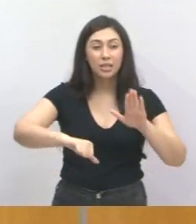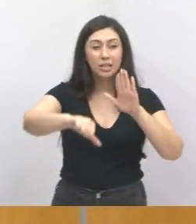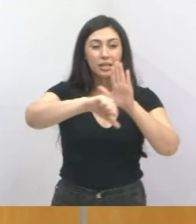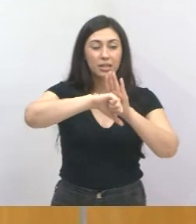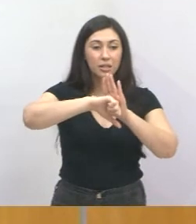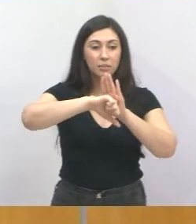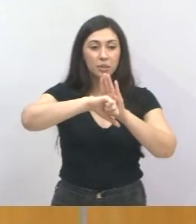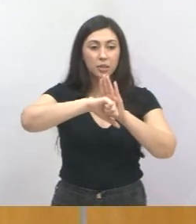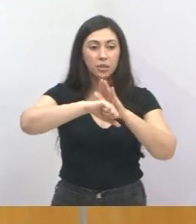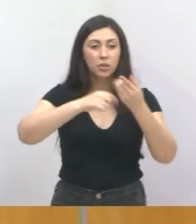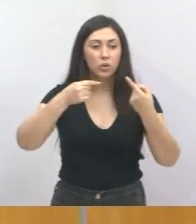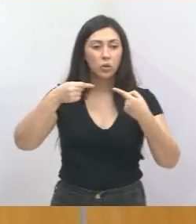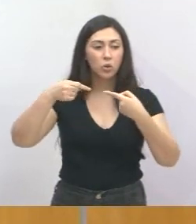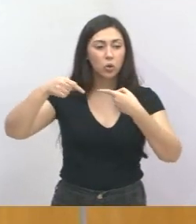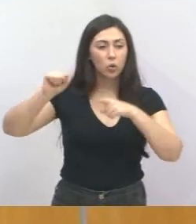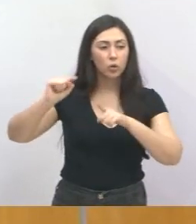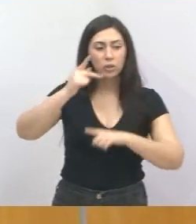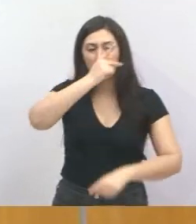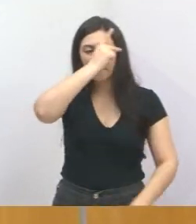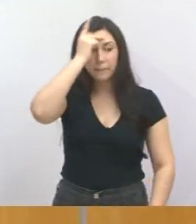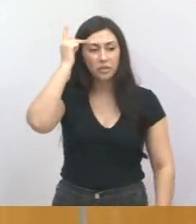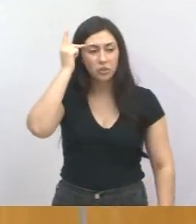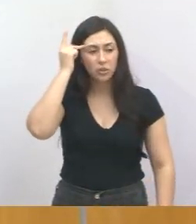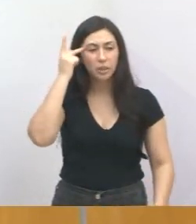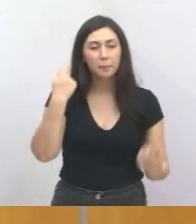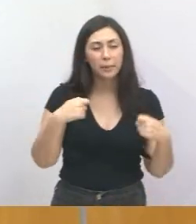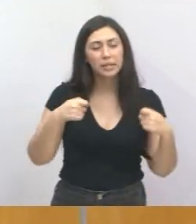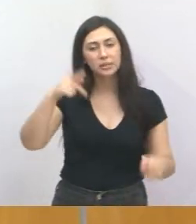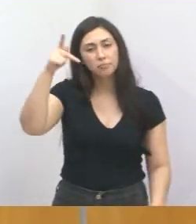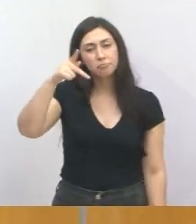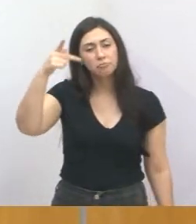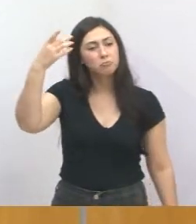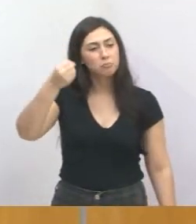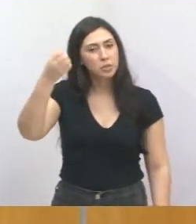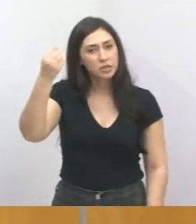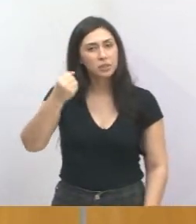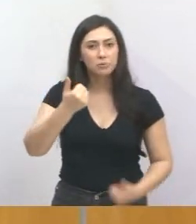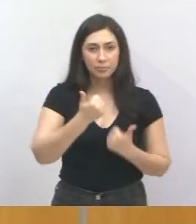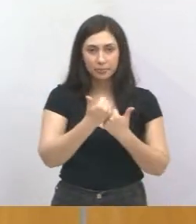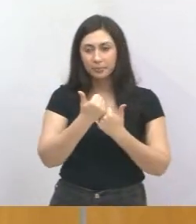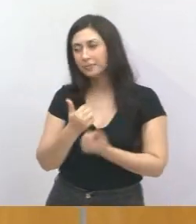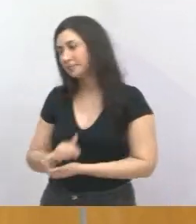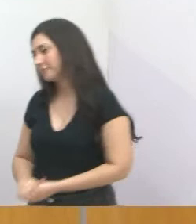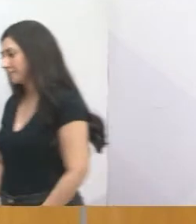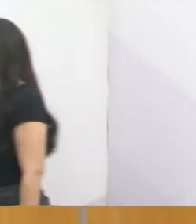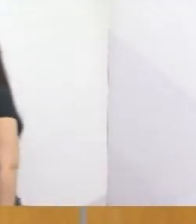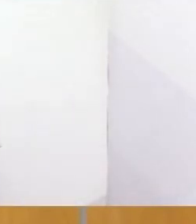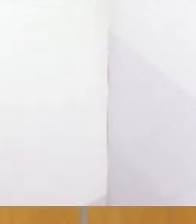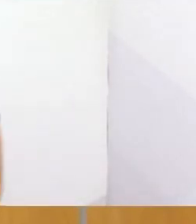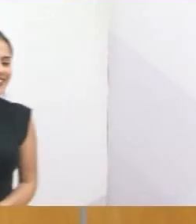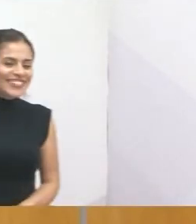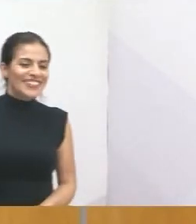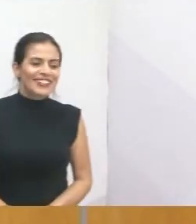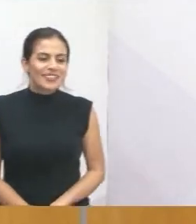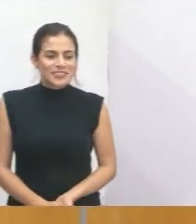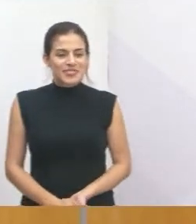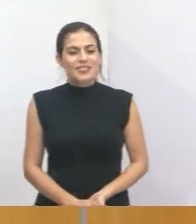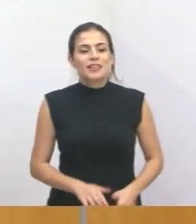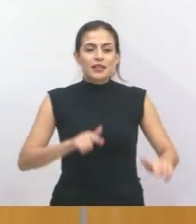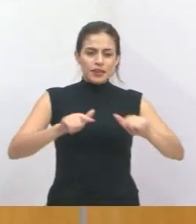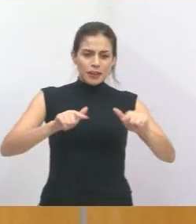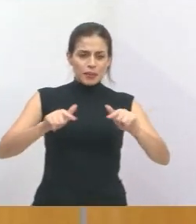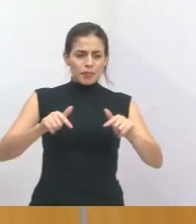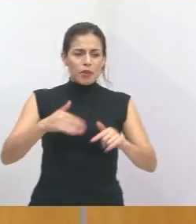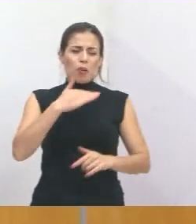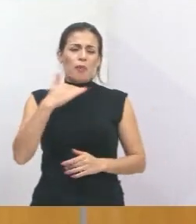contra as pessoas que ficam. Trabalhador falece e antes recebia 100%, e agora